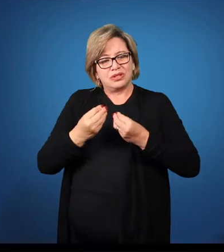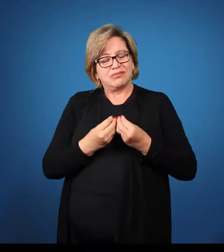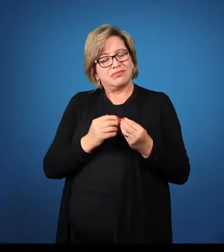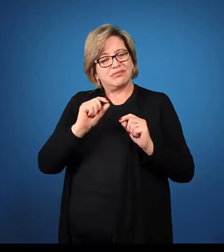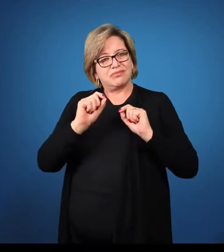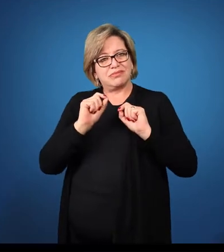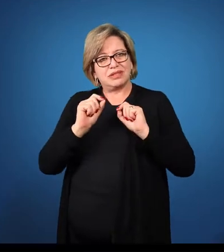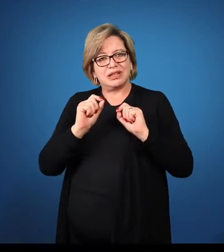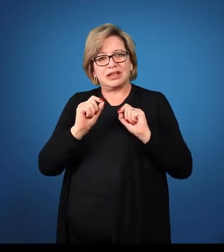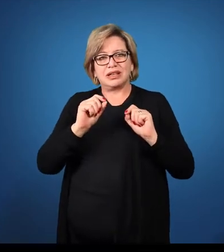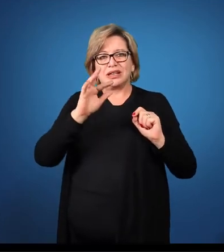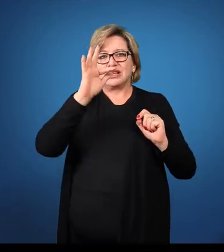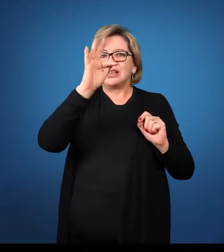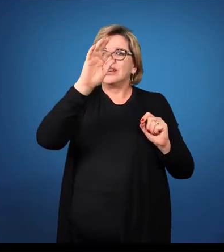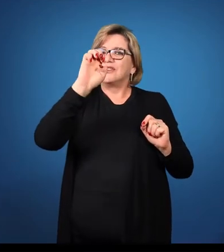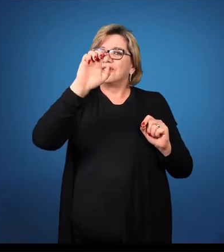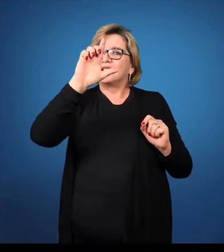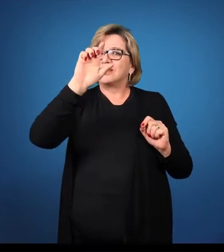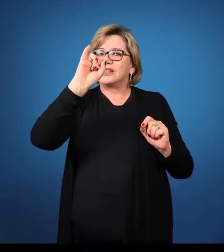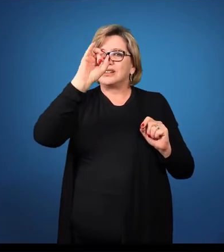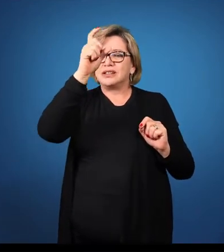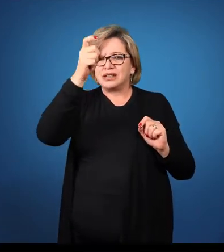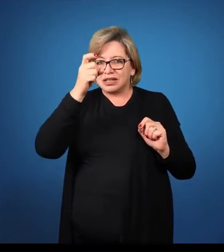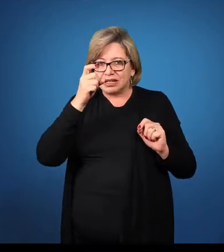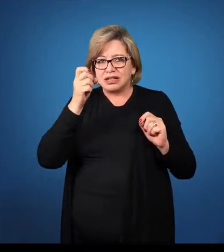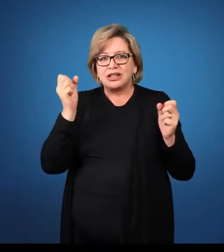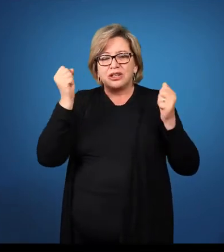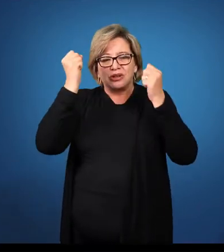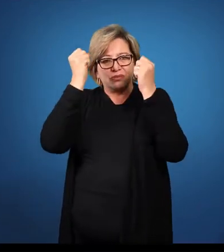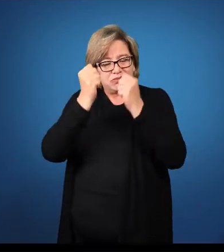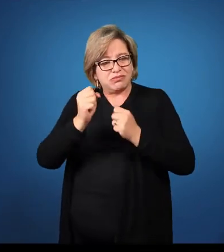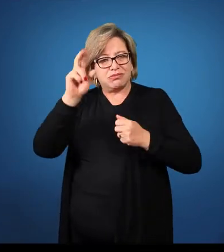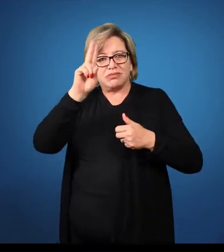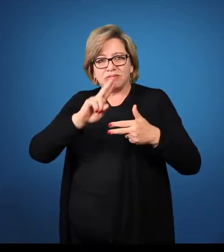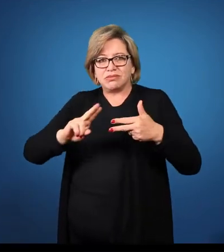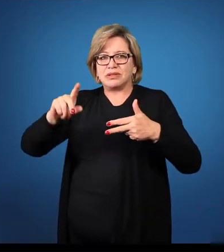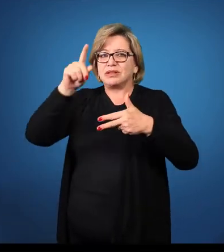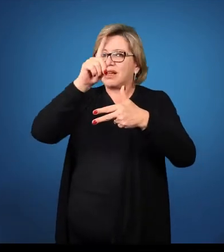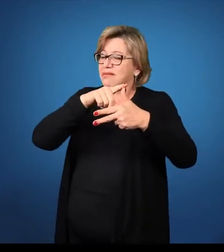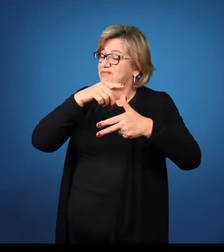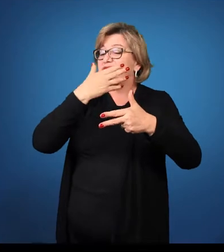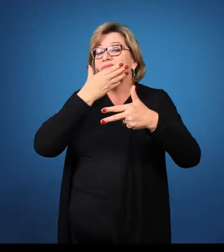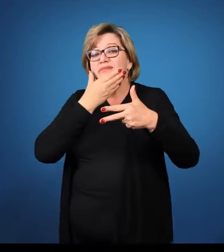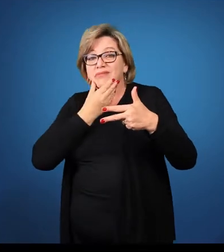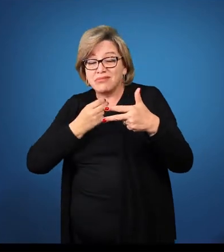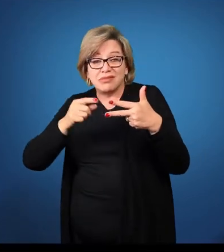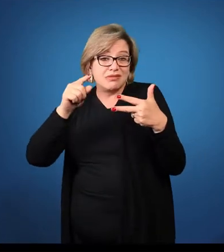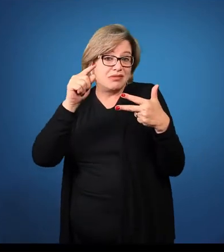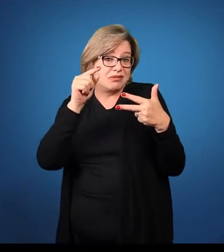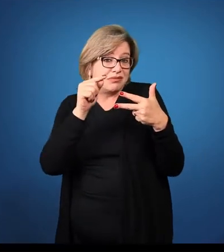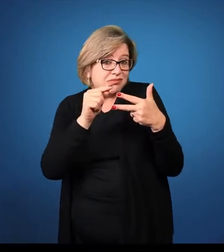félix, desta maneira, é utilizada tanto para o masculino, quanto